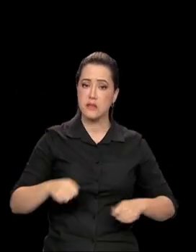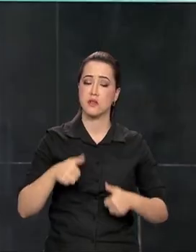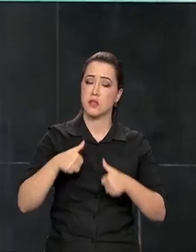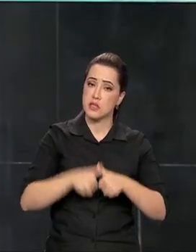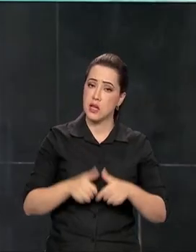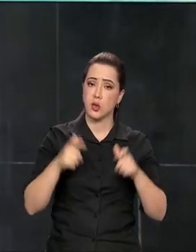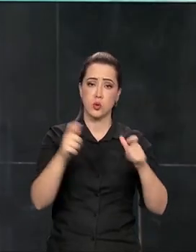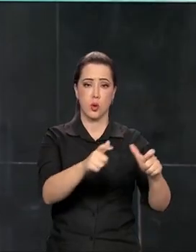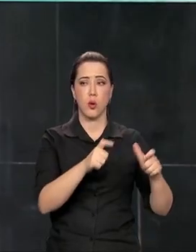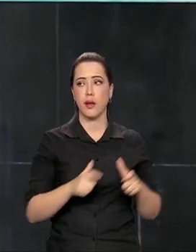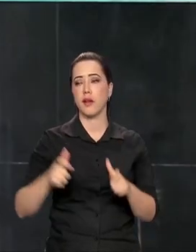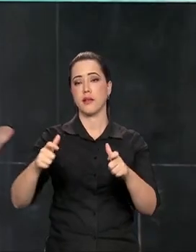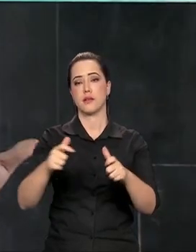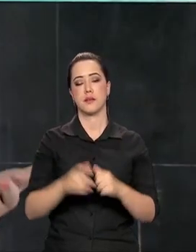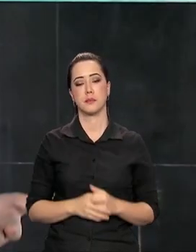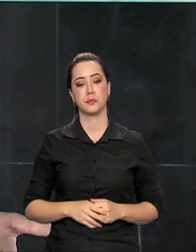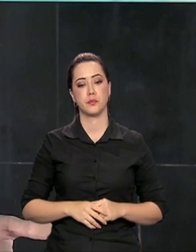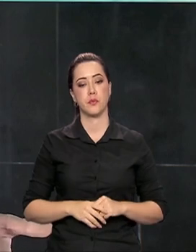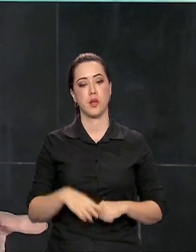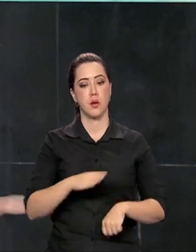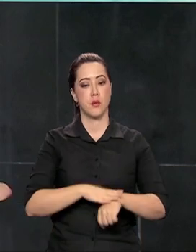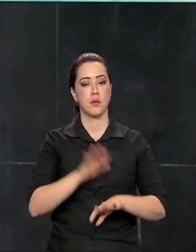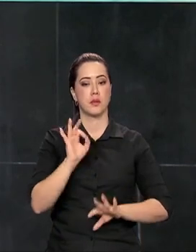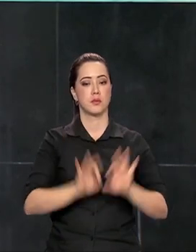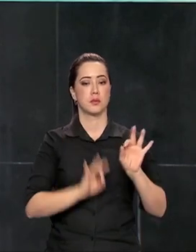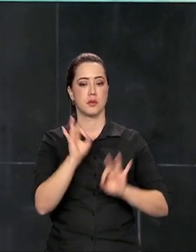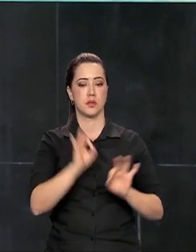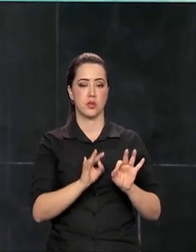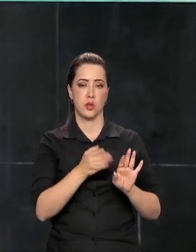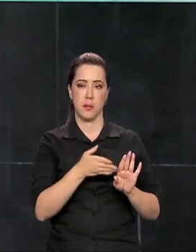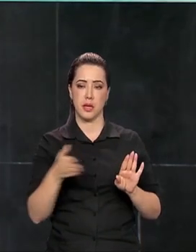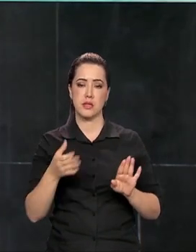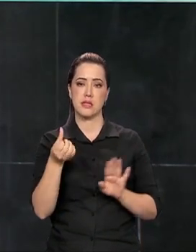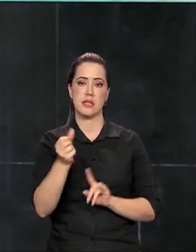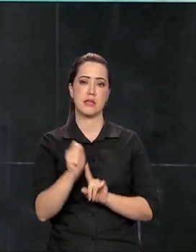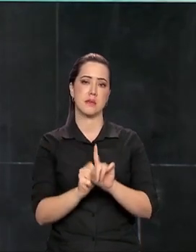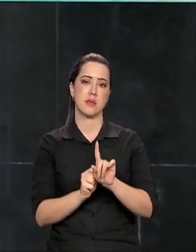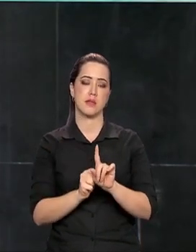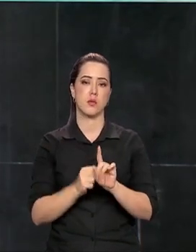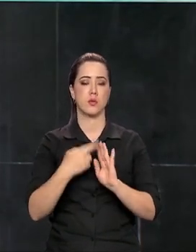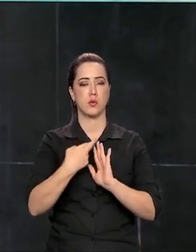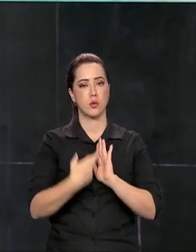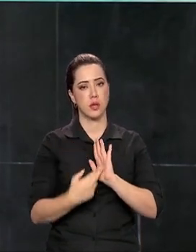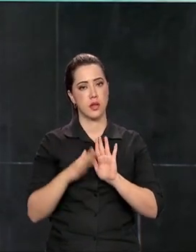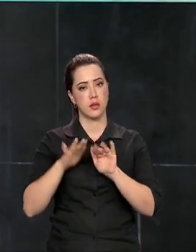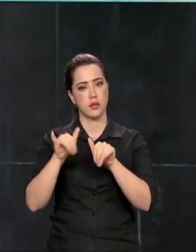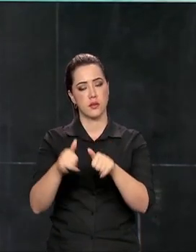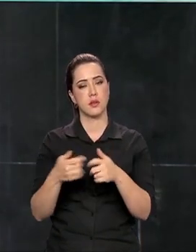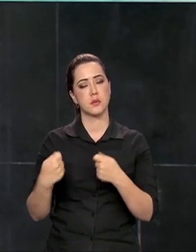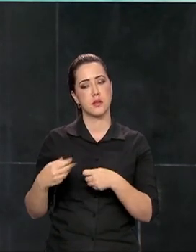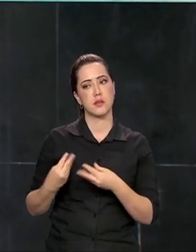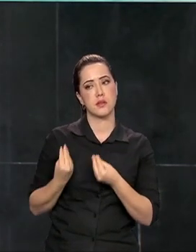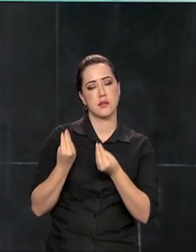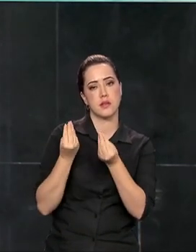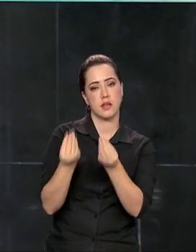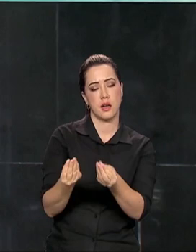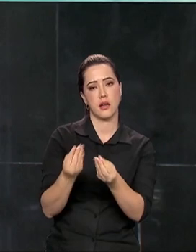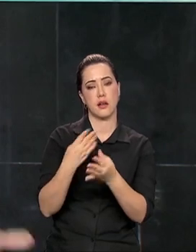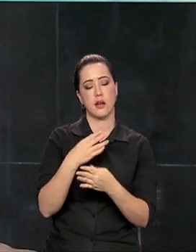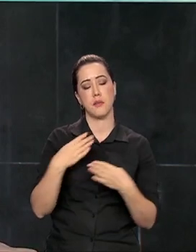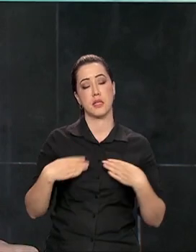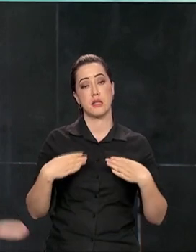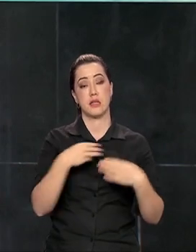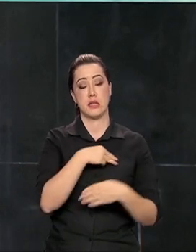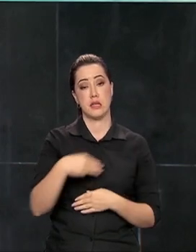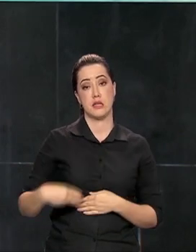O prazo para a elaboração do plano é de seis meses, quando um relatório final deve ser entregue à ministra da